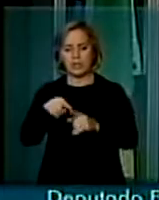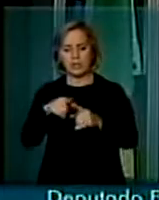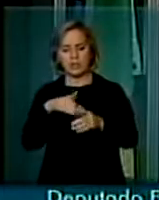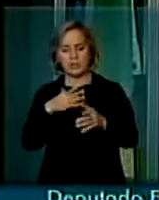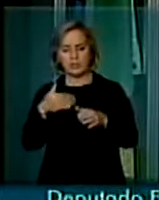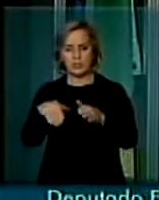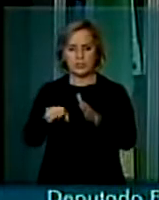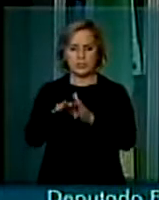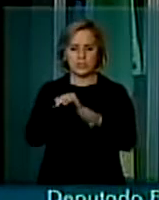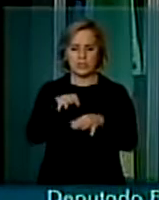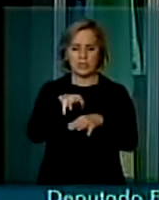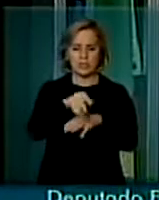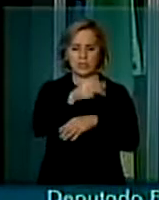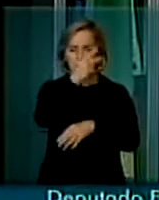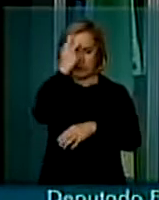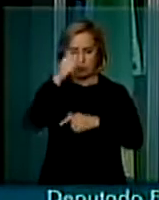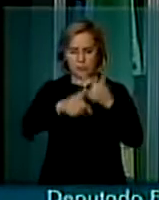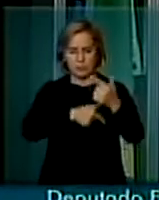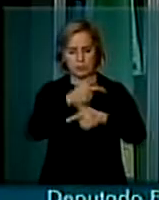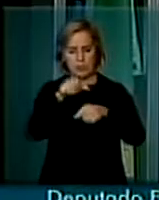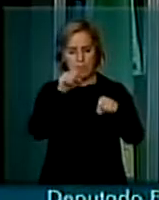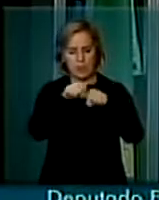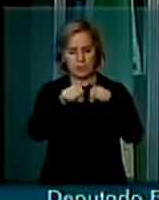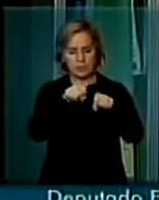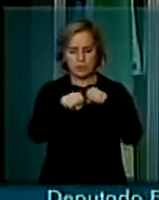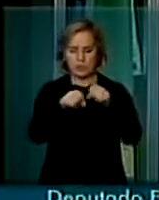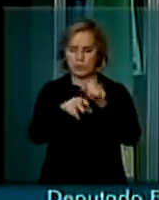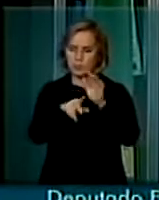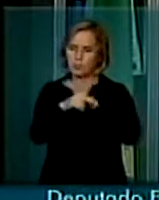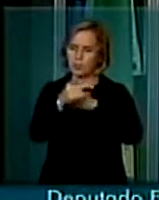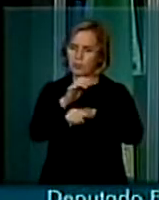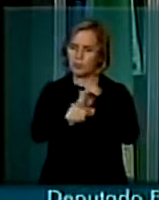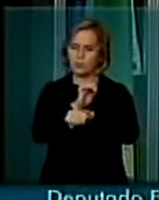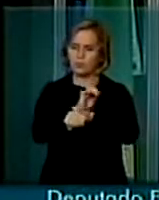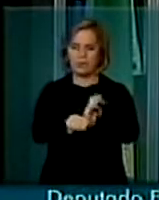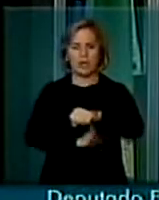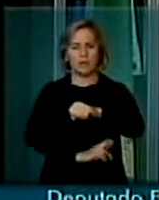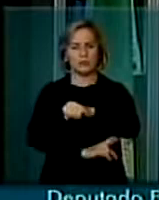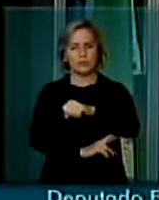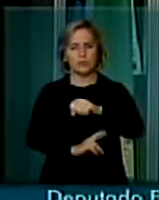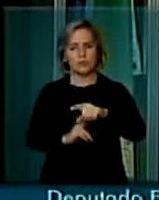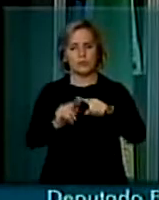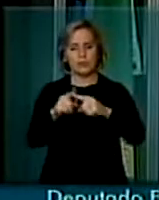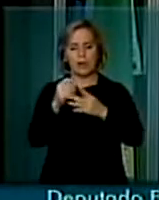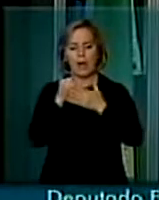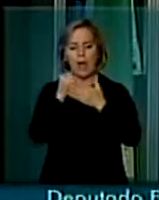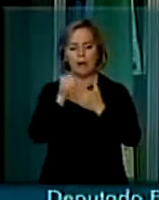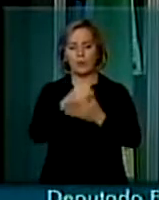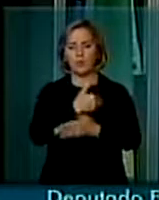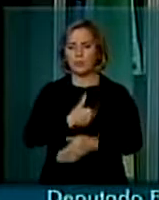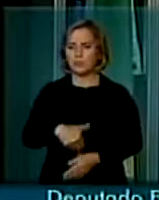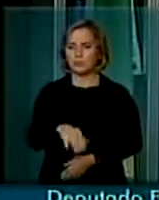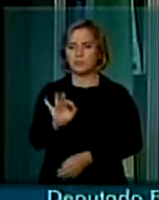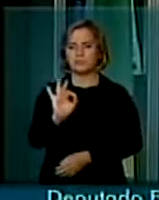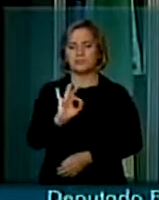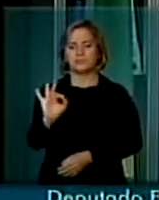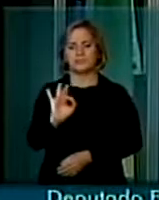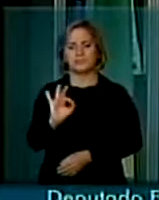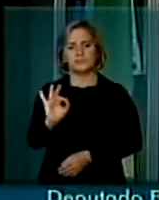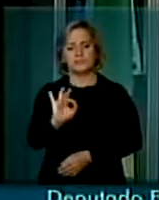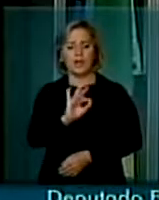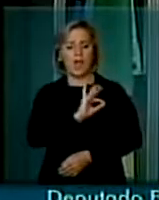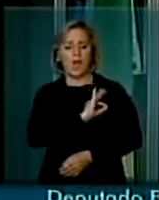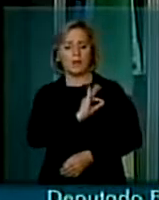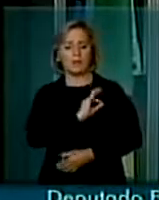do Estado de Rondônia, senhor presidente, sem o apoio do governo federal, sem a própria